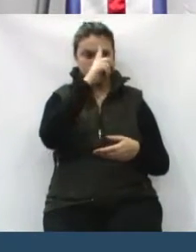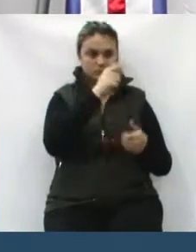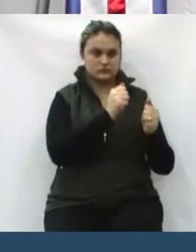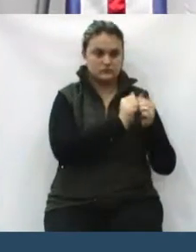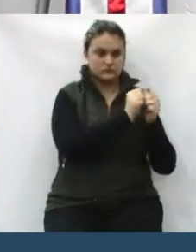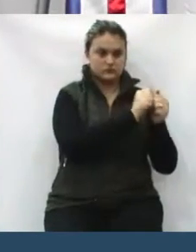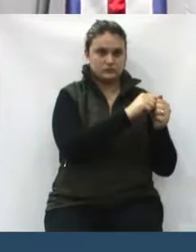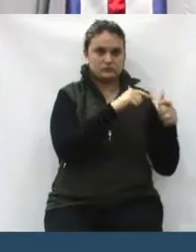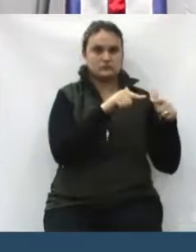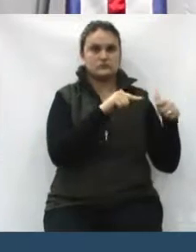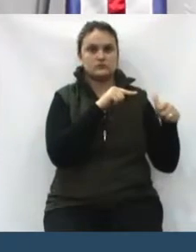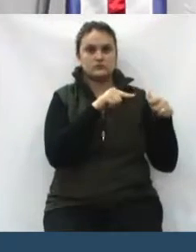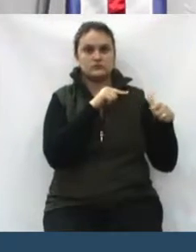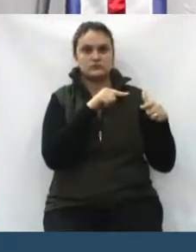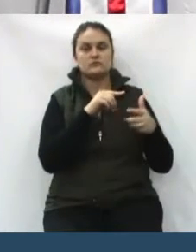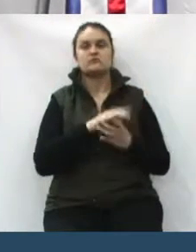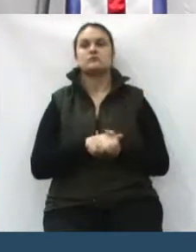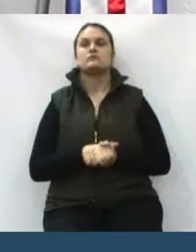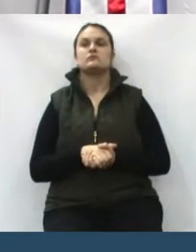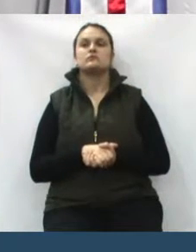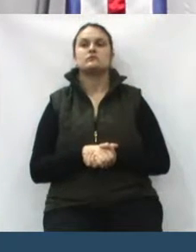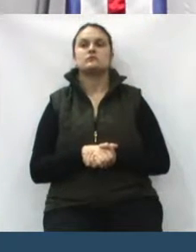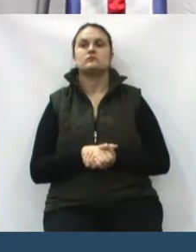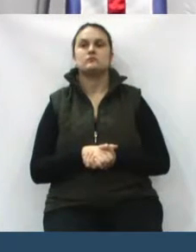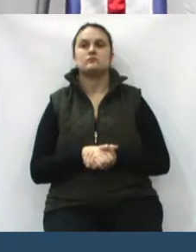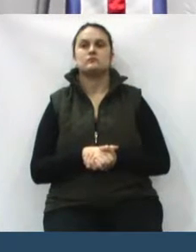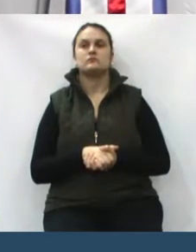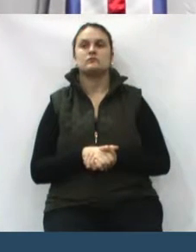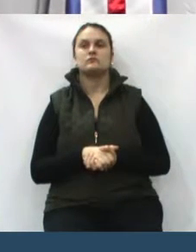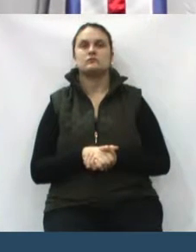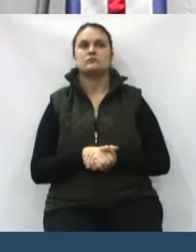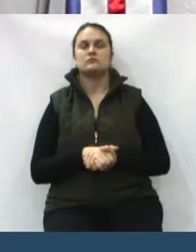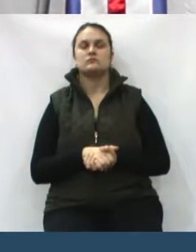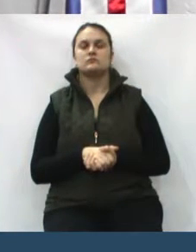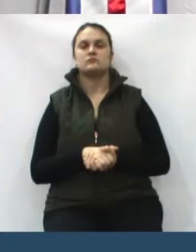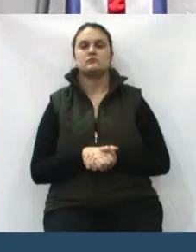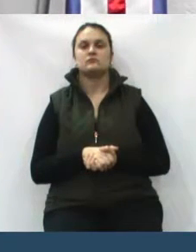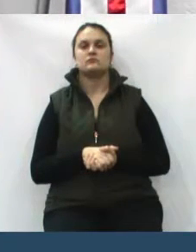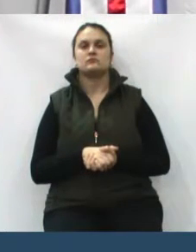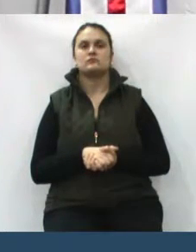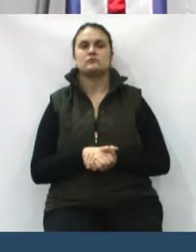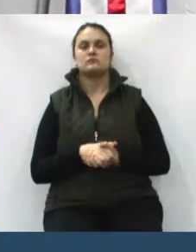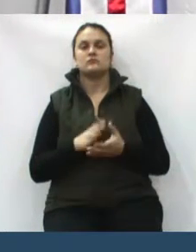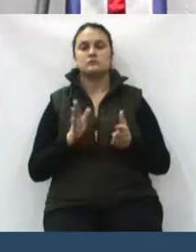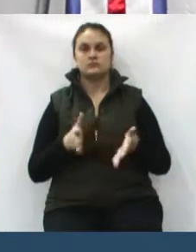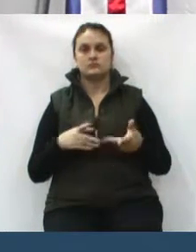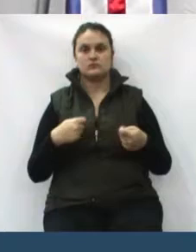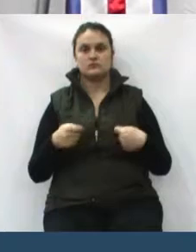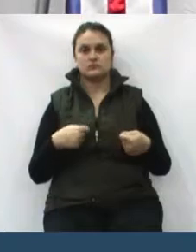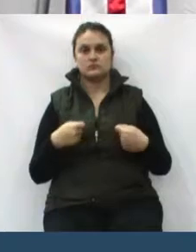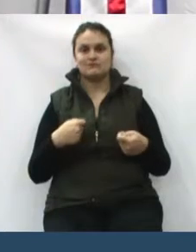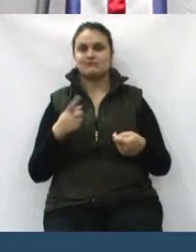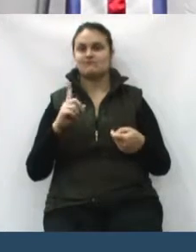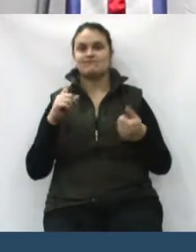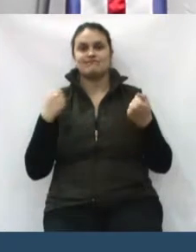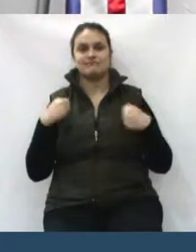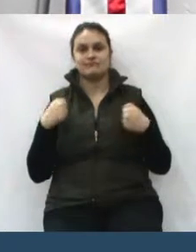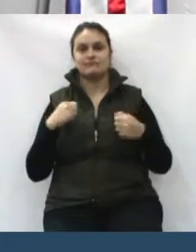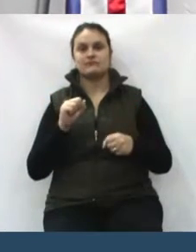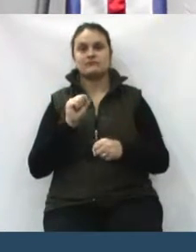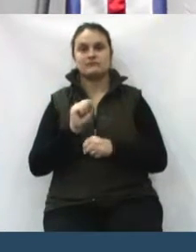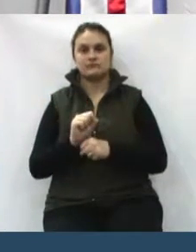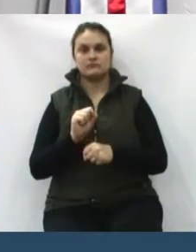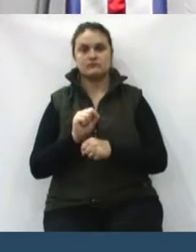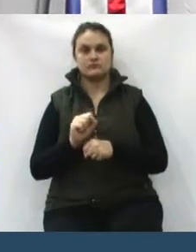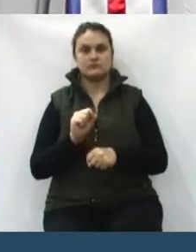acompanhar. Enfim, o atual gestor não precisa esperar